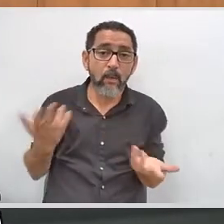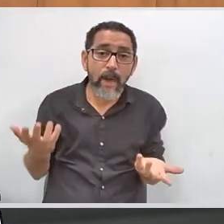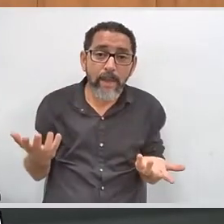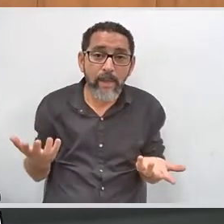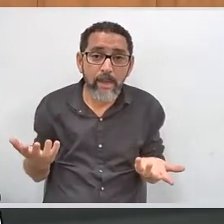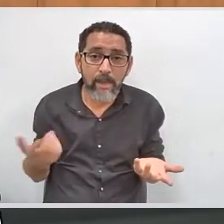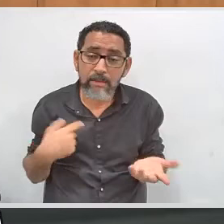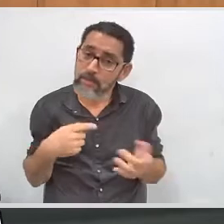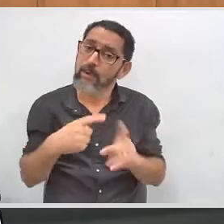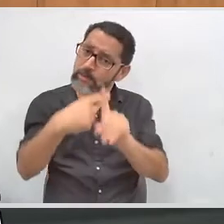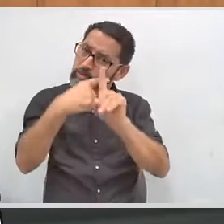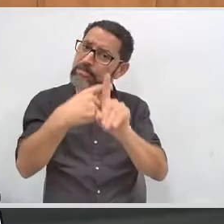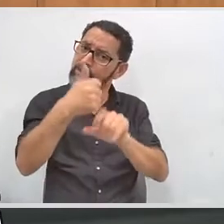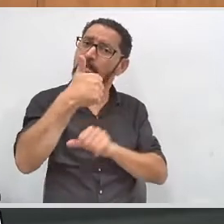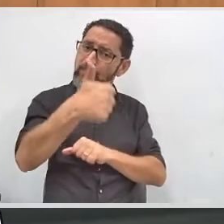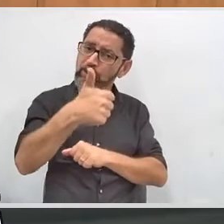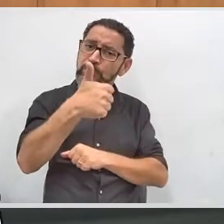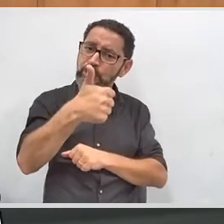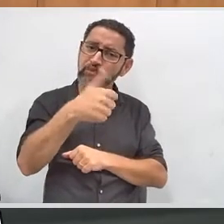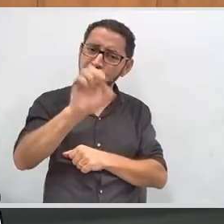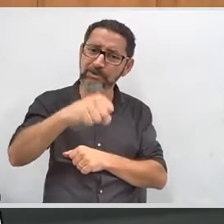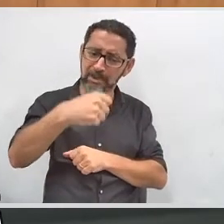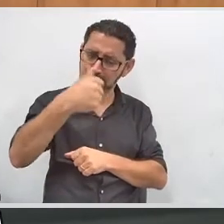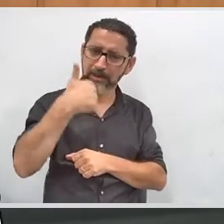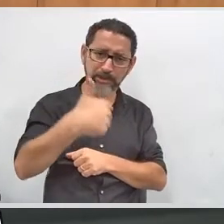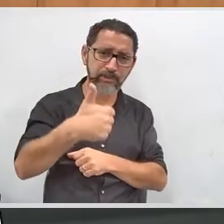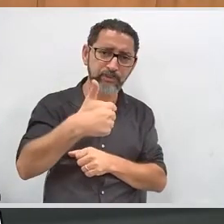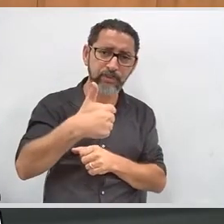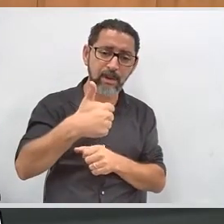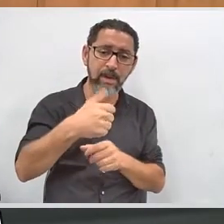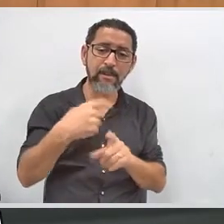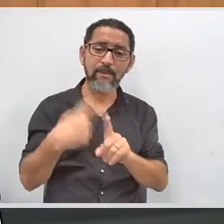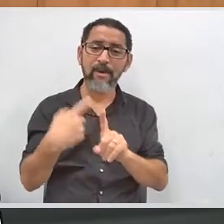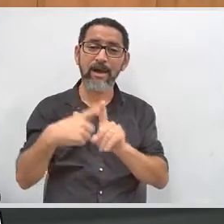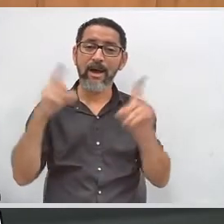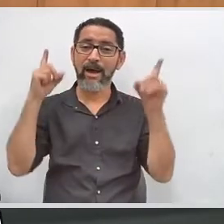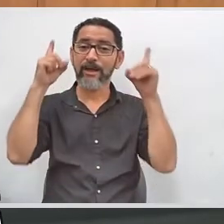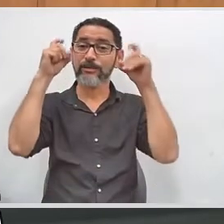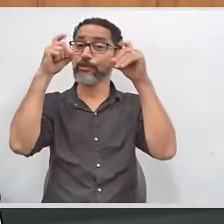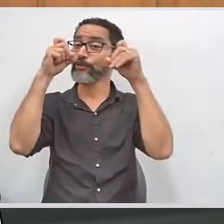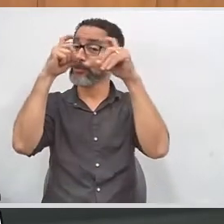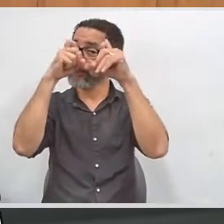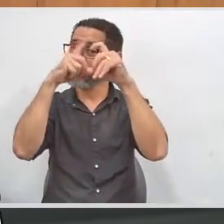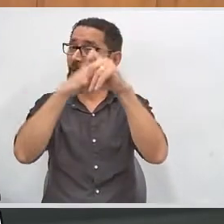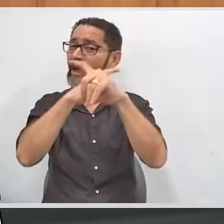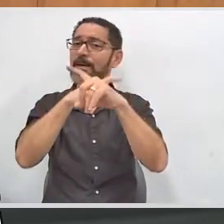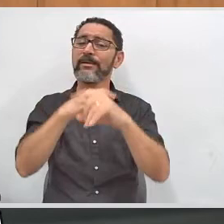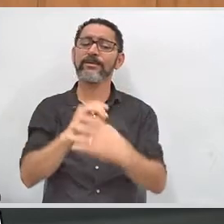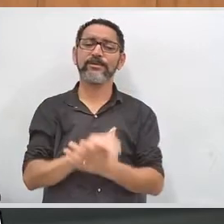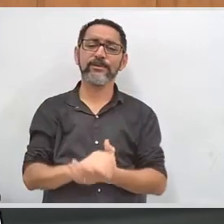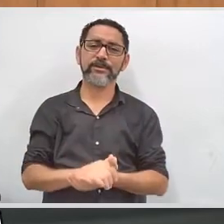isso de uma forma muito positiva mesmo, porque as dificuldades e as